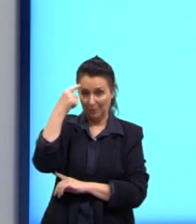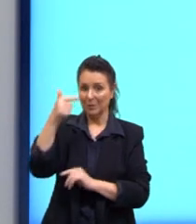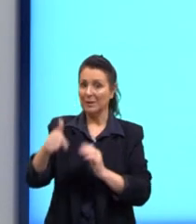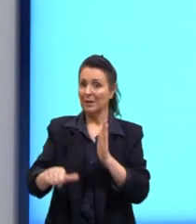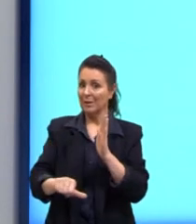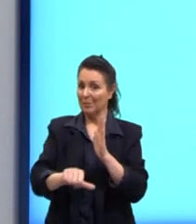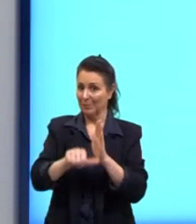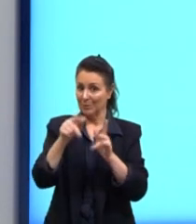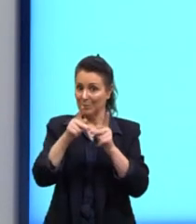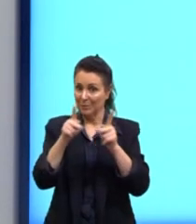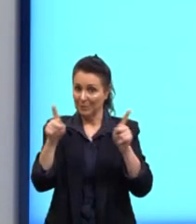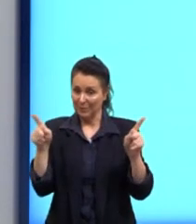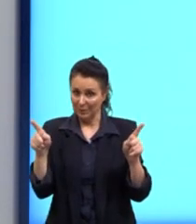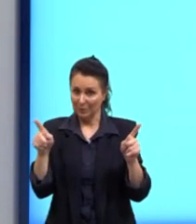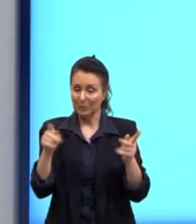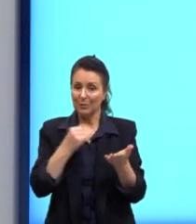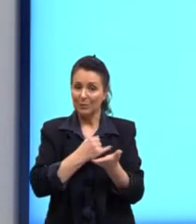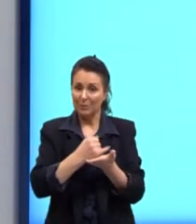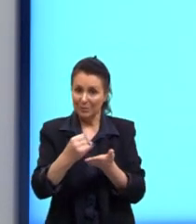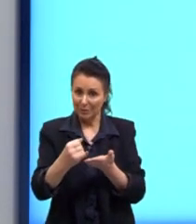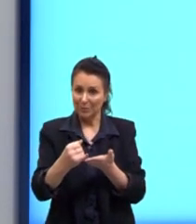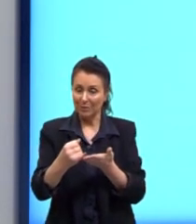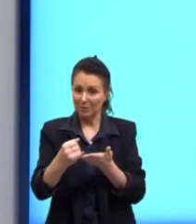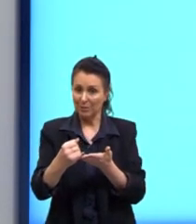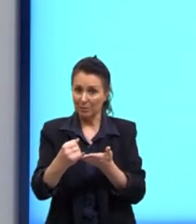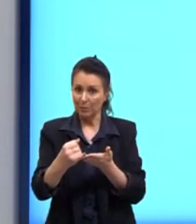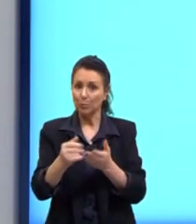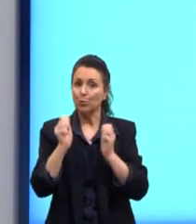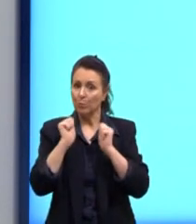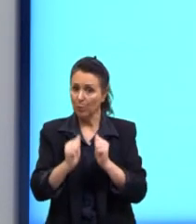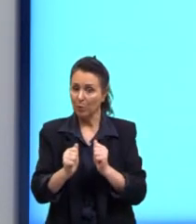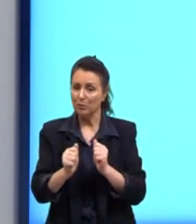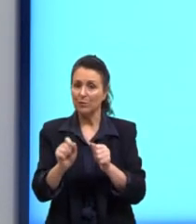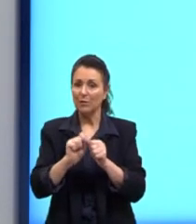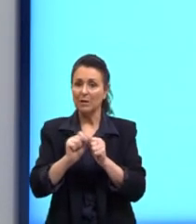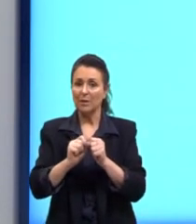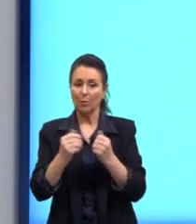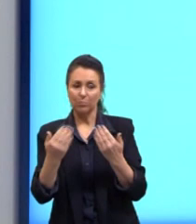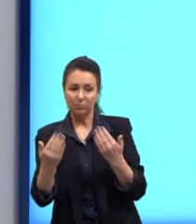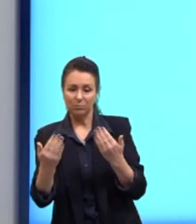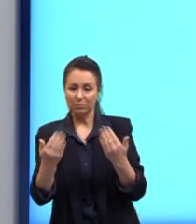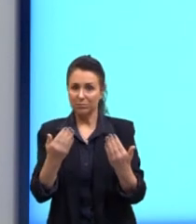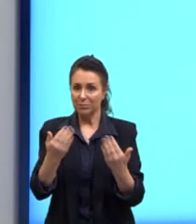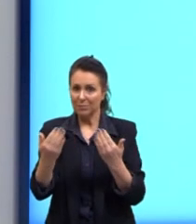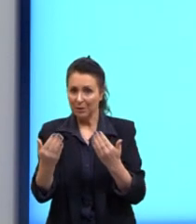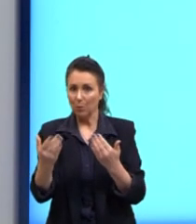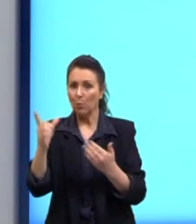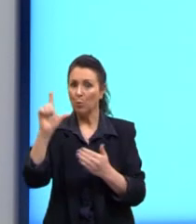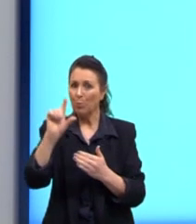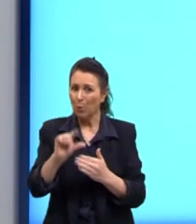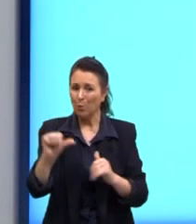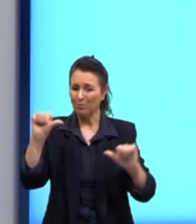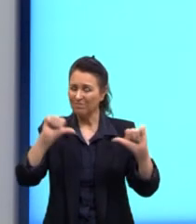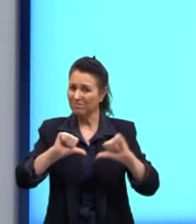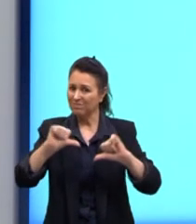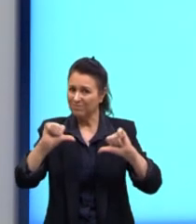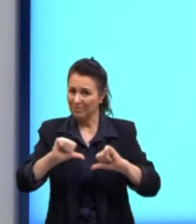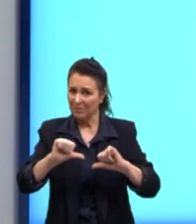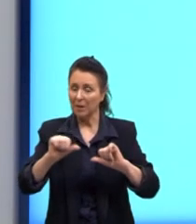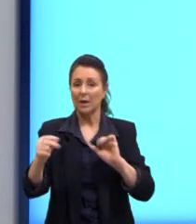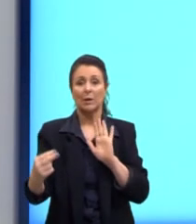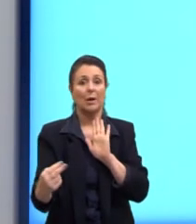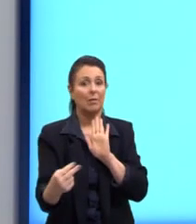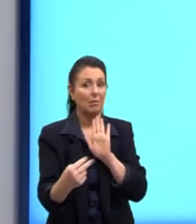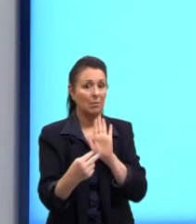período da introdução permite estabelecer um paralelo com a precária. atenção à